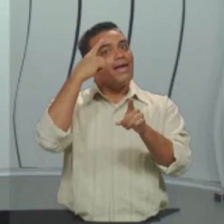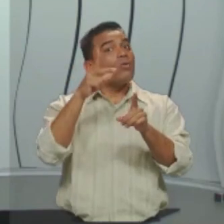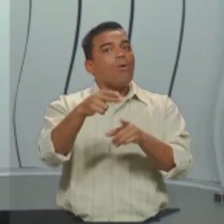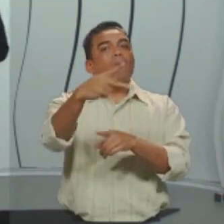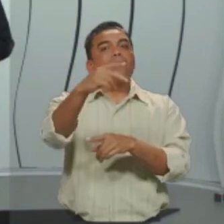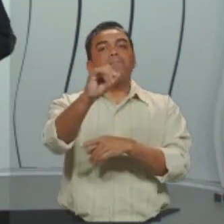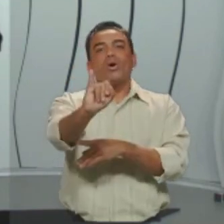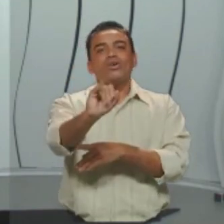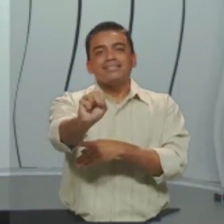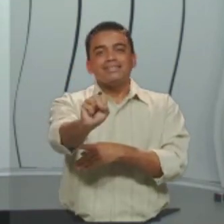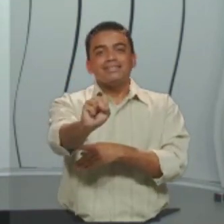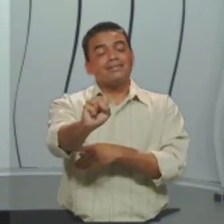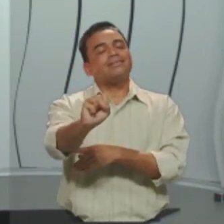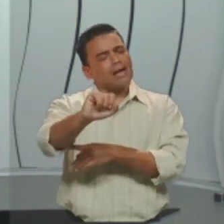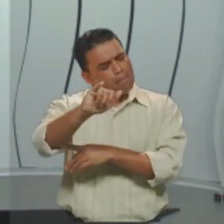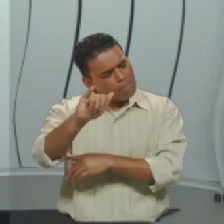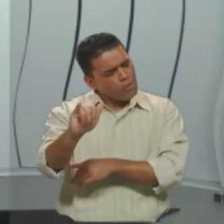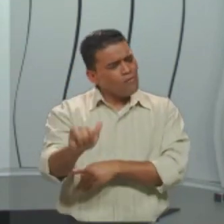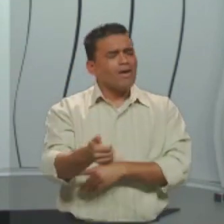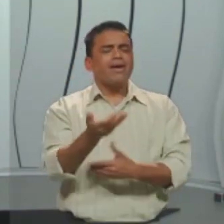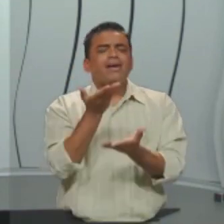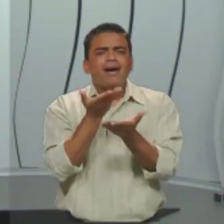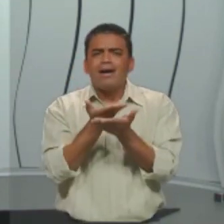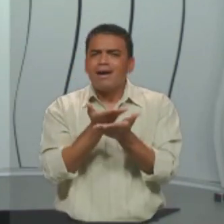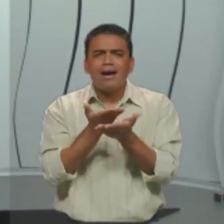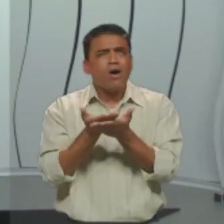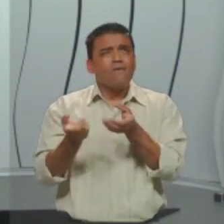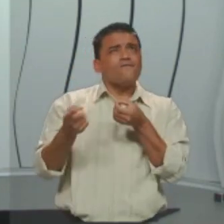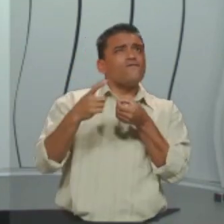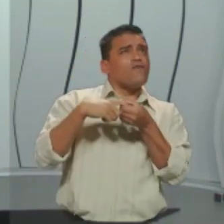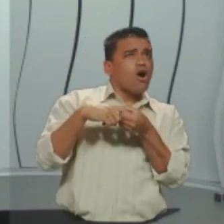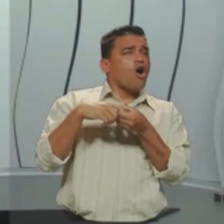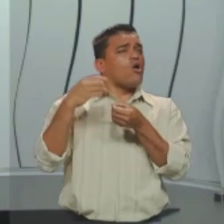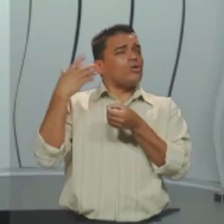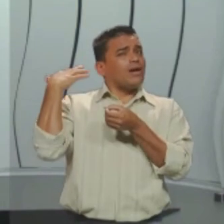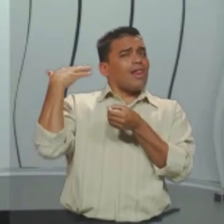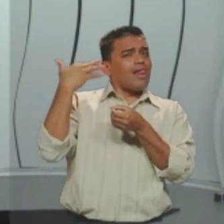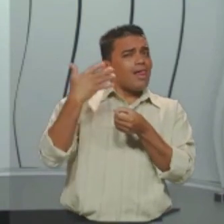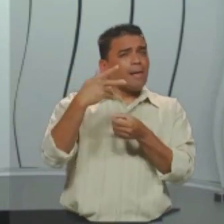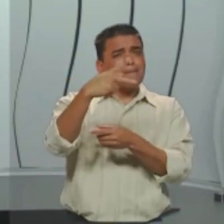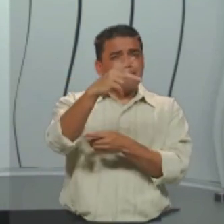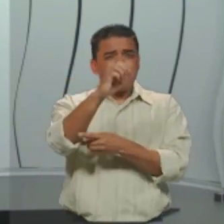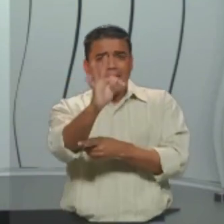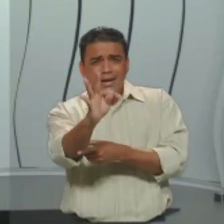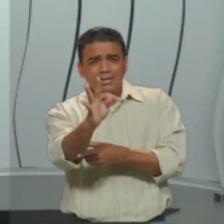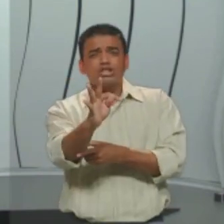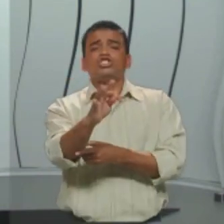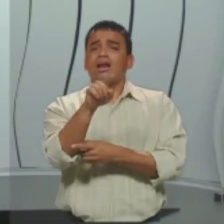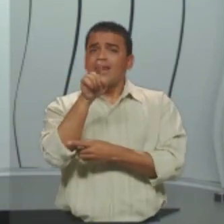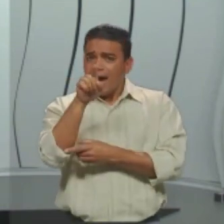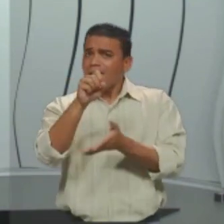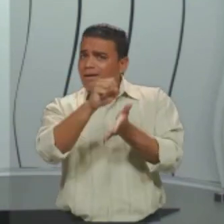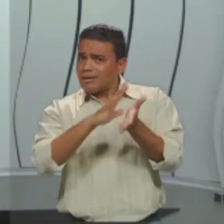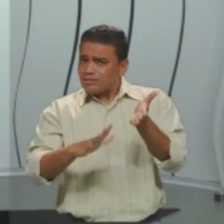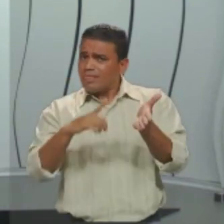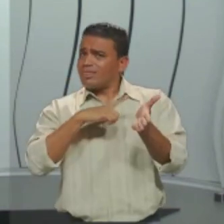aproveite esta aula. Volte lá no seu pet. Existe uma questão lá do